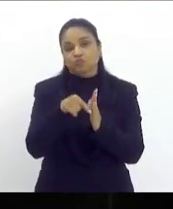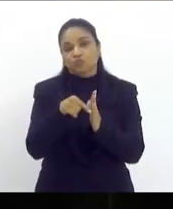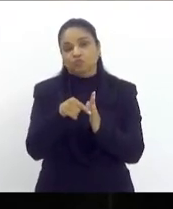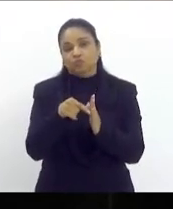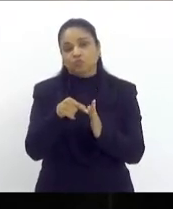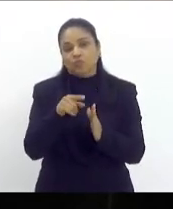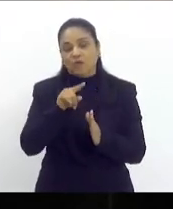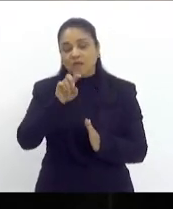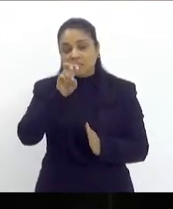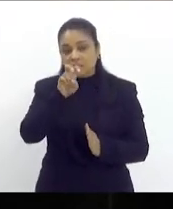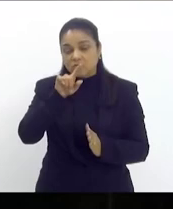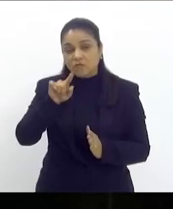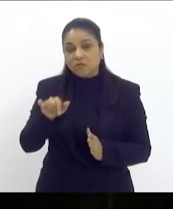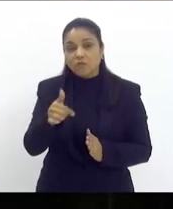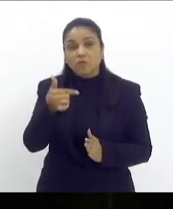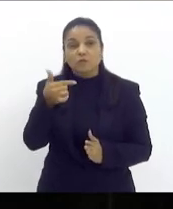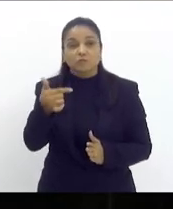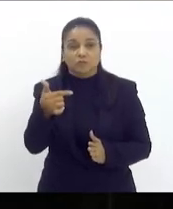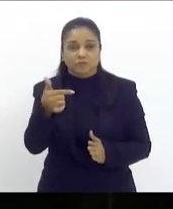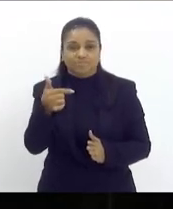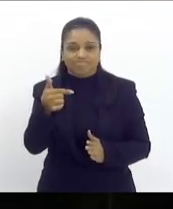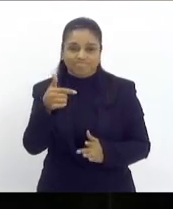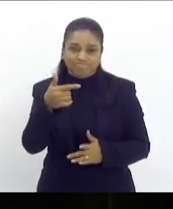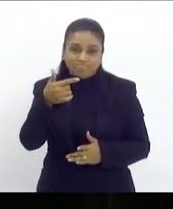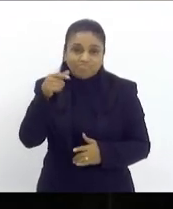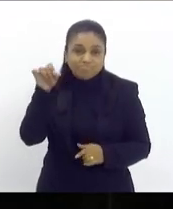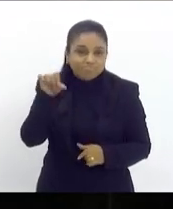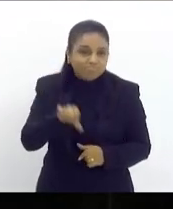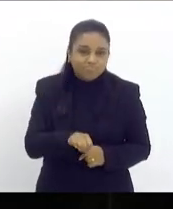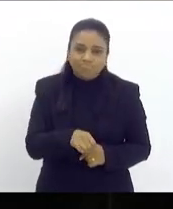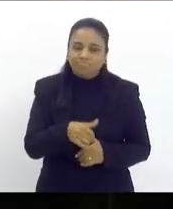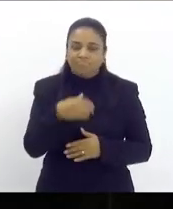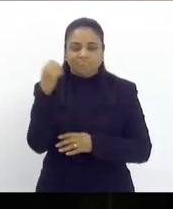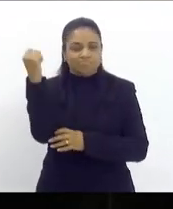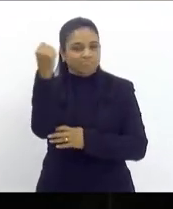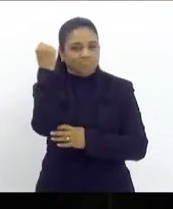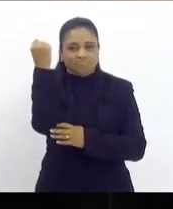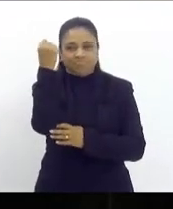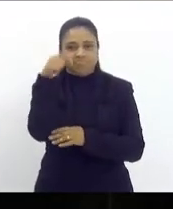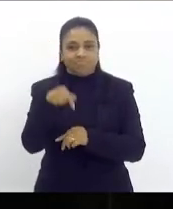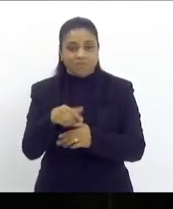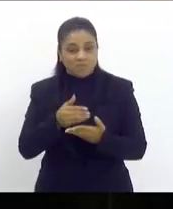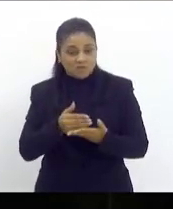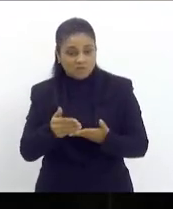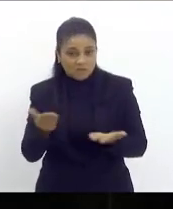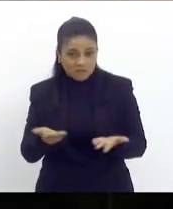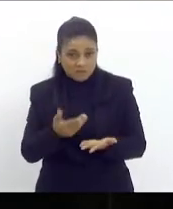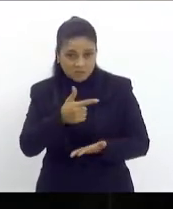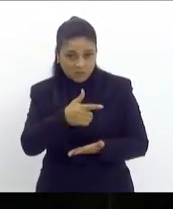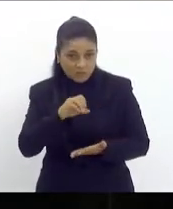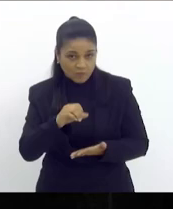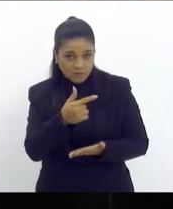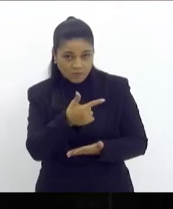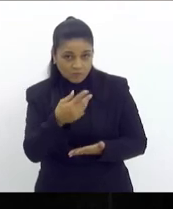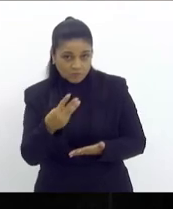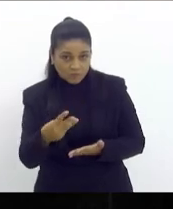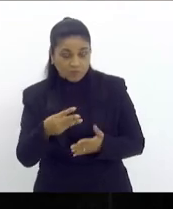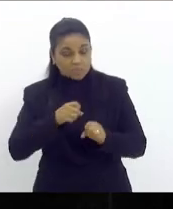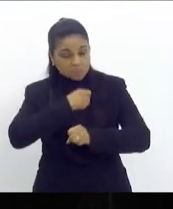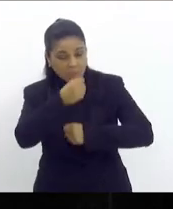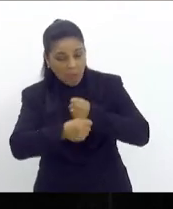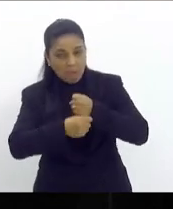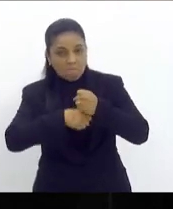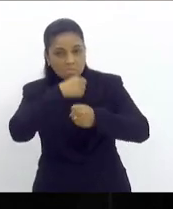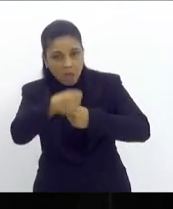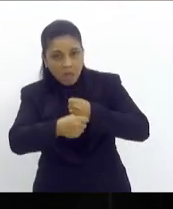,2 e mais grave senhora presidente a partir deste ano e a cada ano seguinte